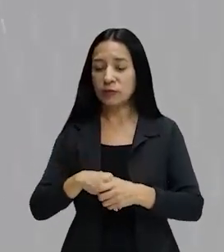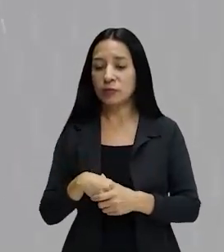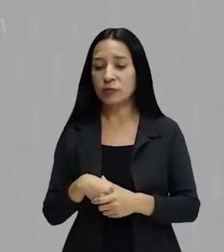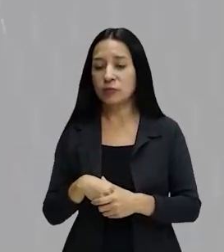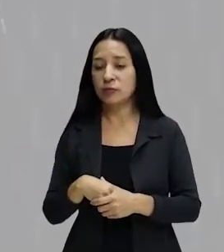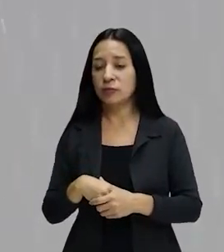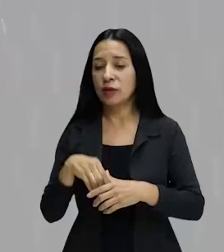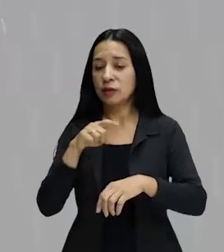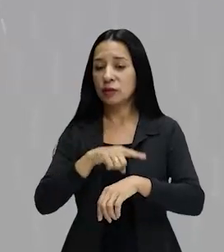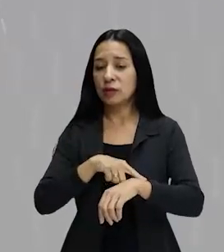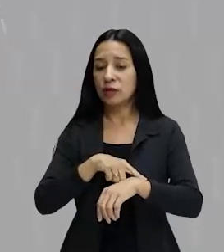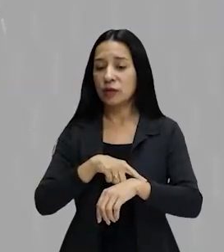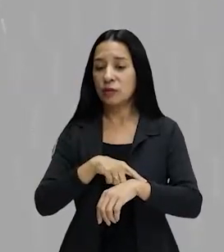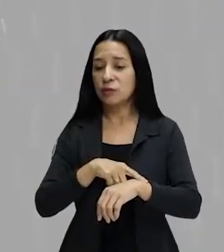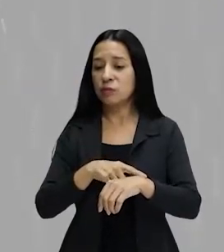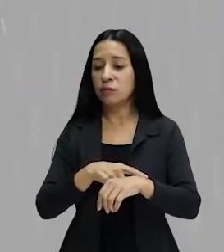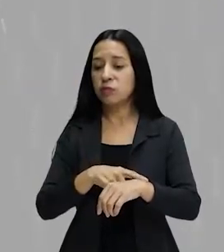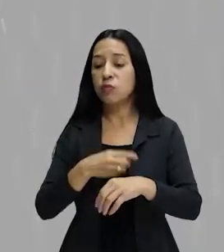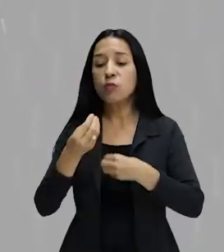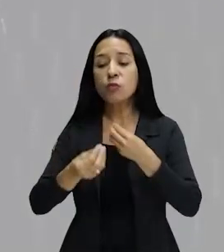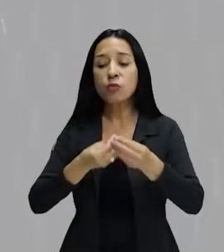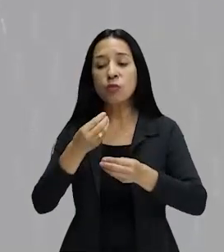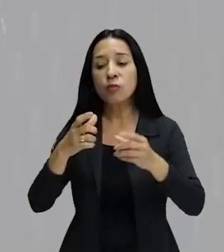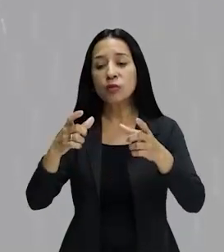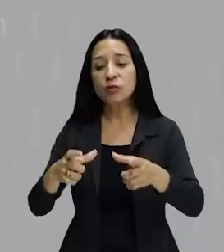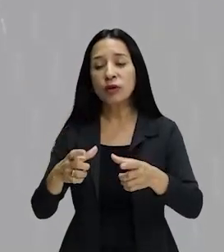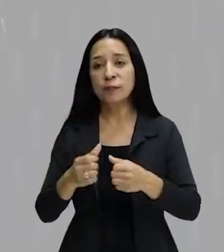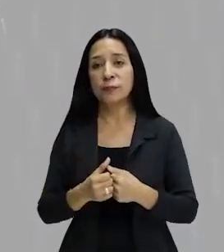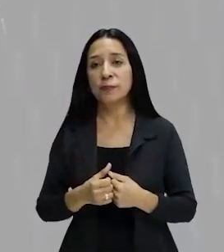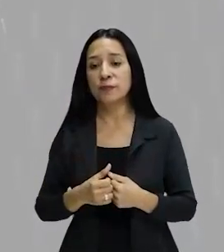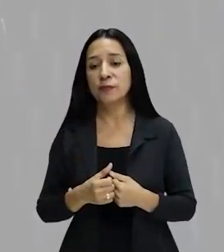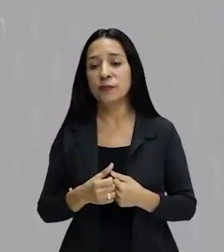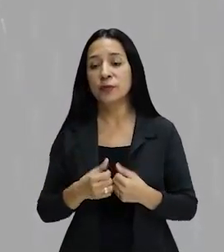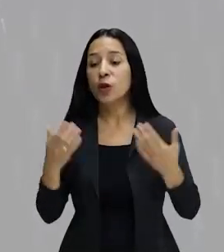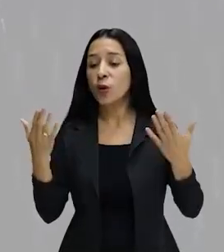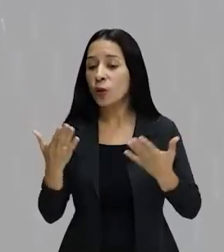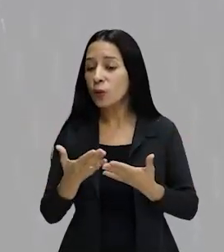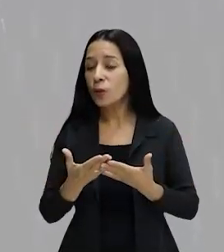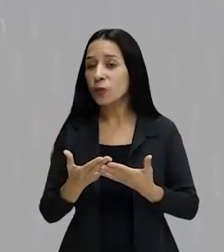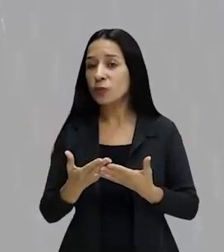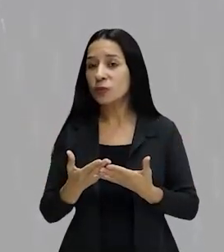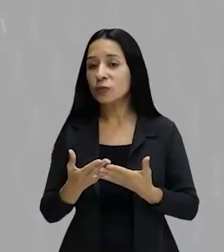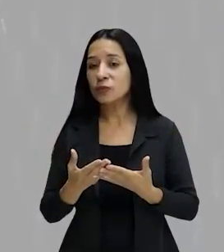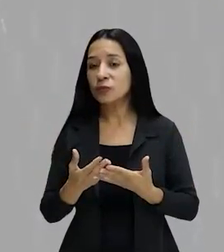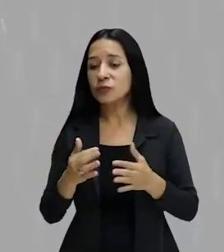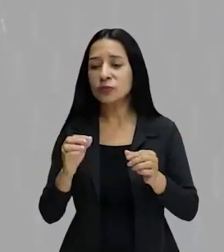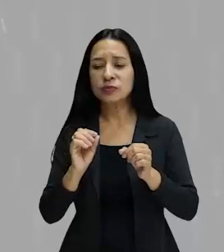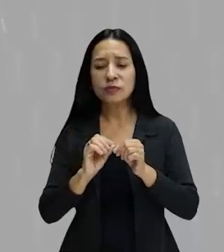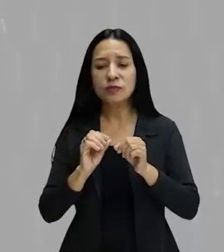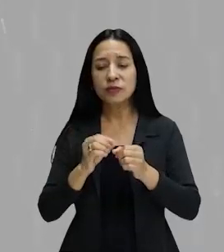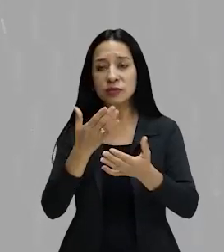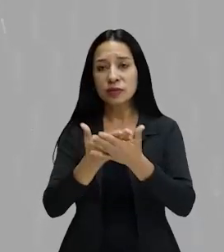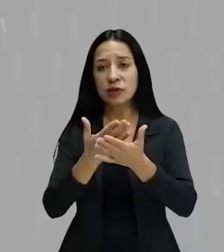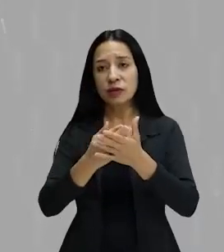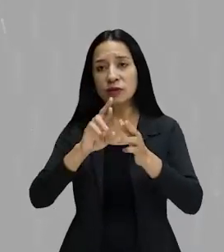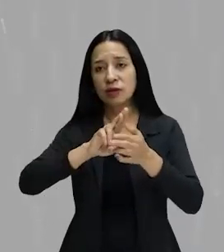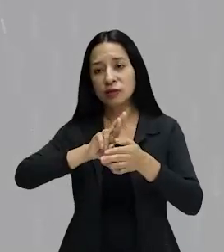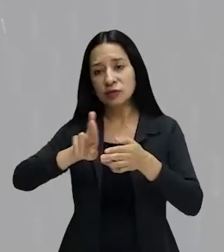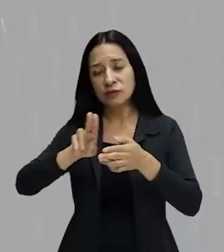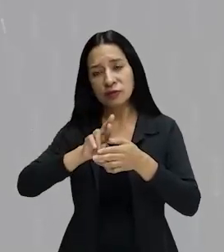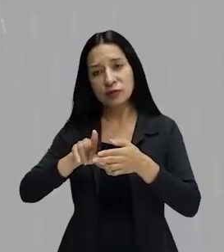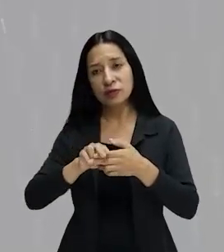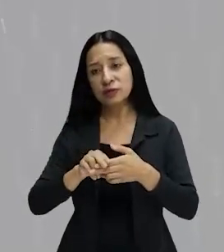lugar. Tem que ter crase. Tá bom? Bom, hoje, mais uma vez, hoje a gente fez aqui uma aula bem diferente. A gente fez uma